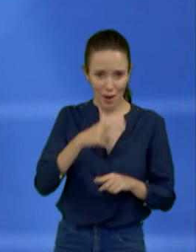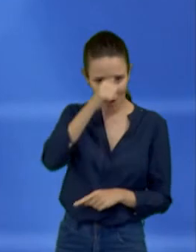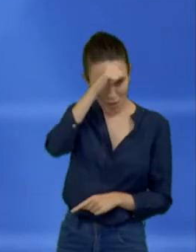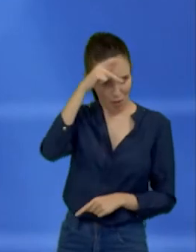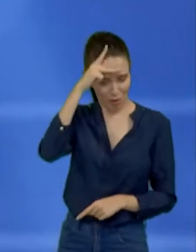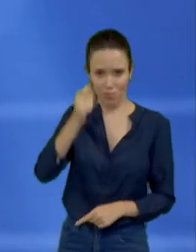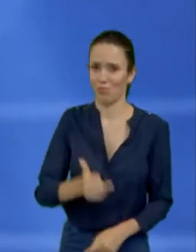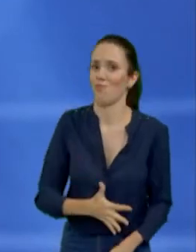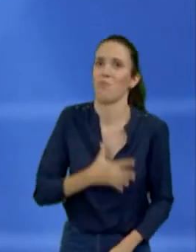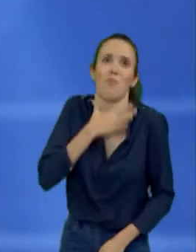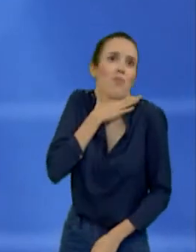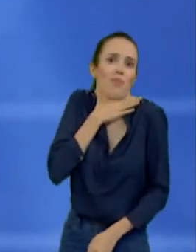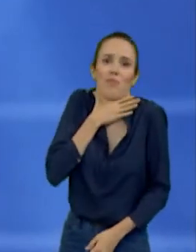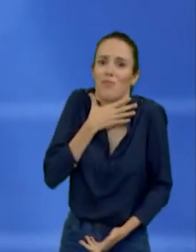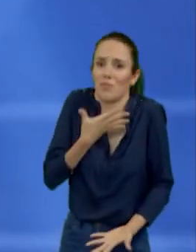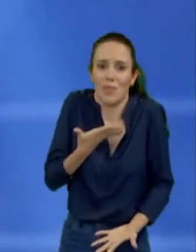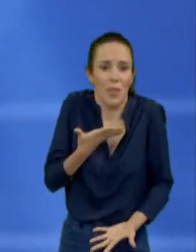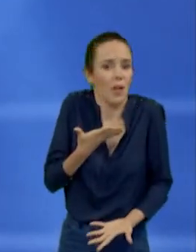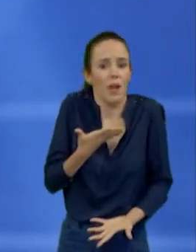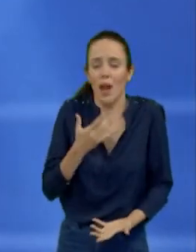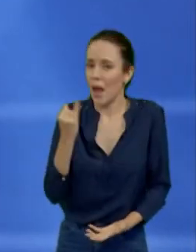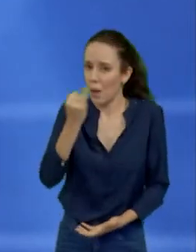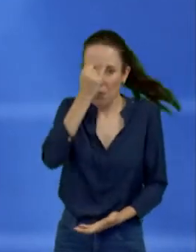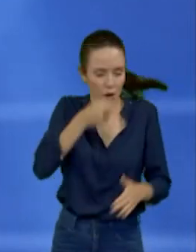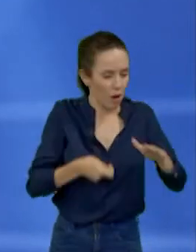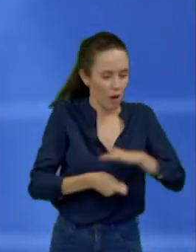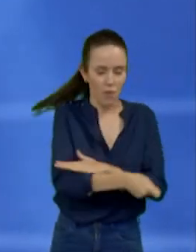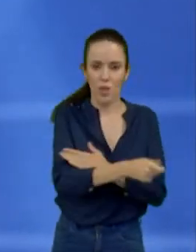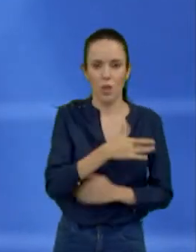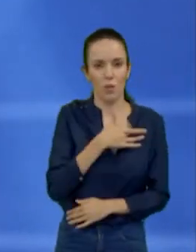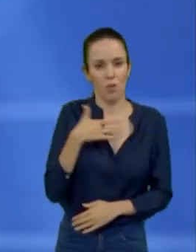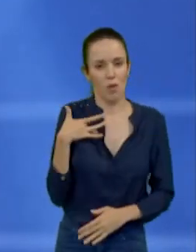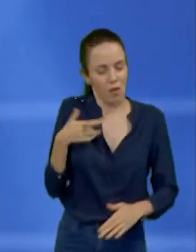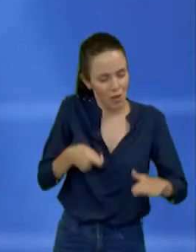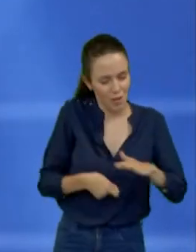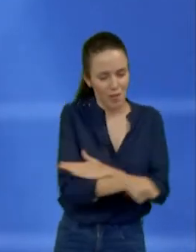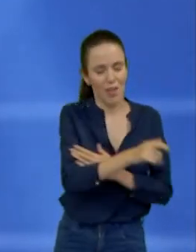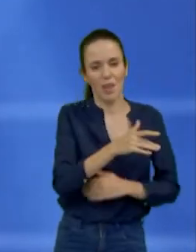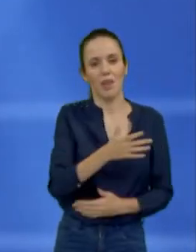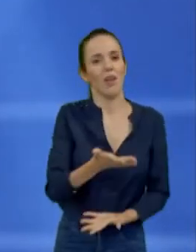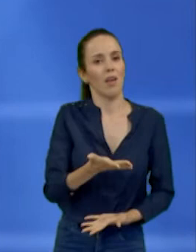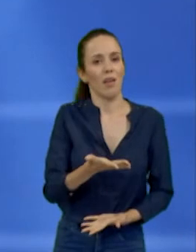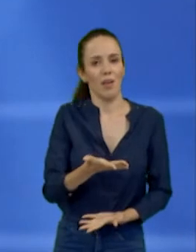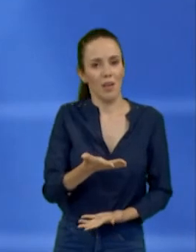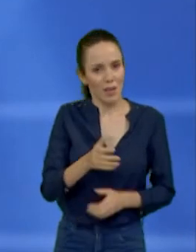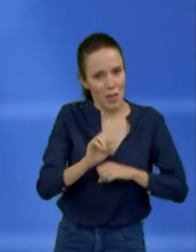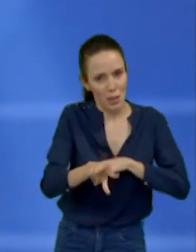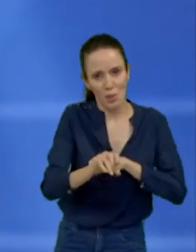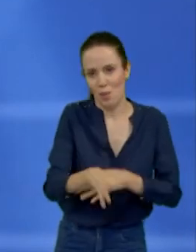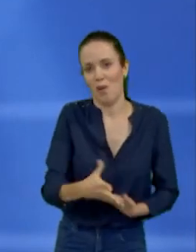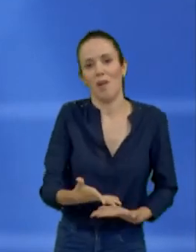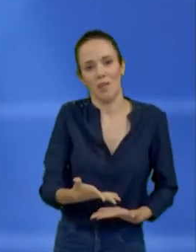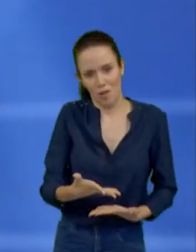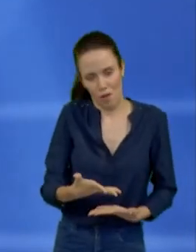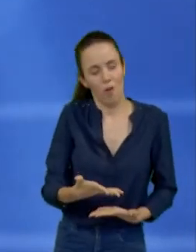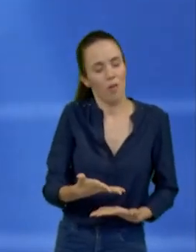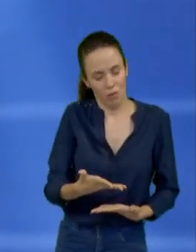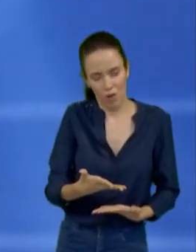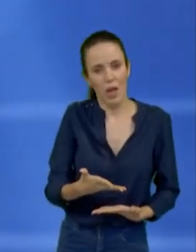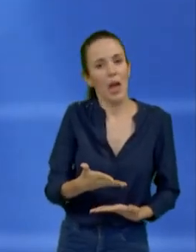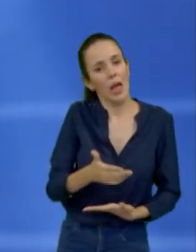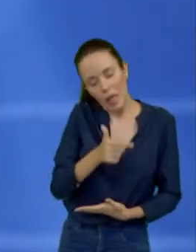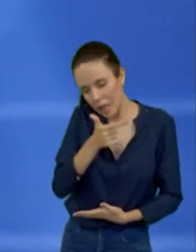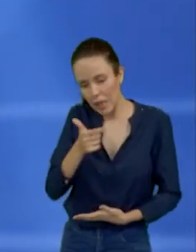literalmente, precisando investir em educação, precisando investir em saúde primeiramente e principalmente em saneamento, que também faz parte do